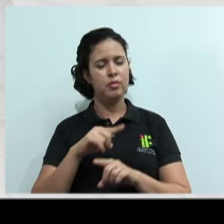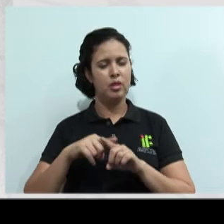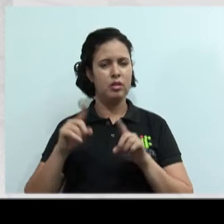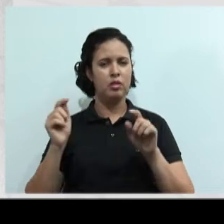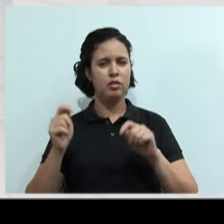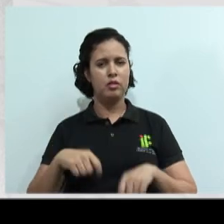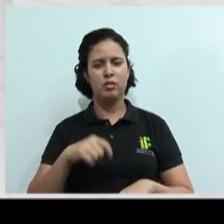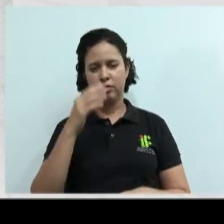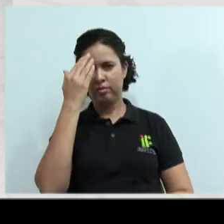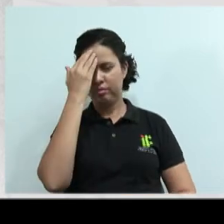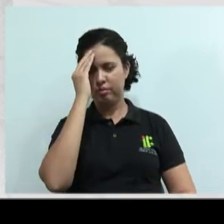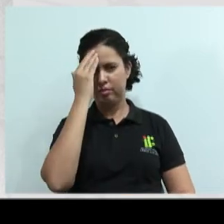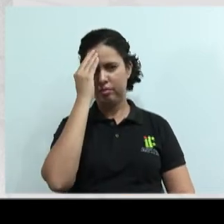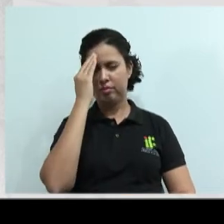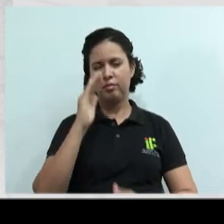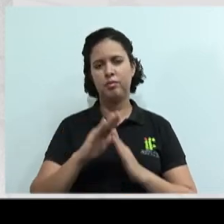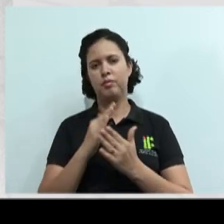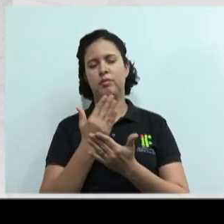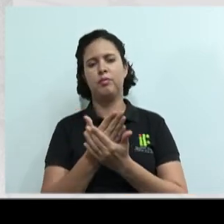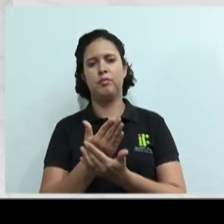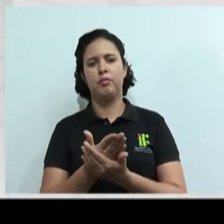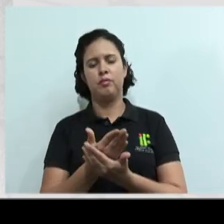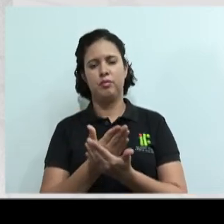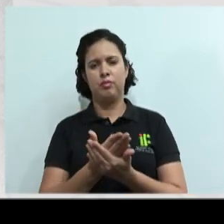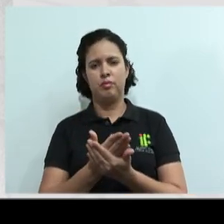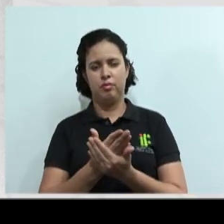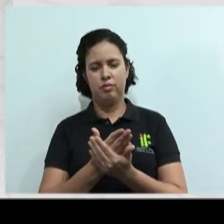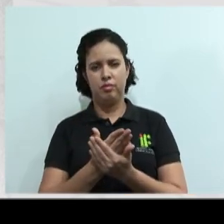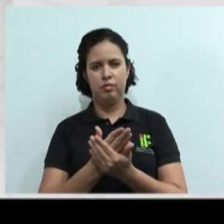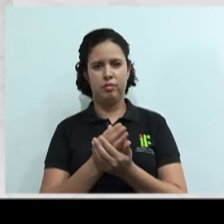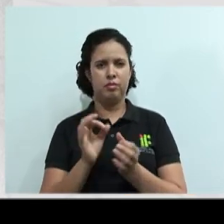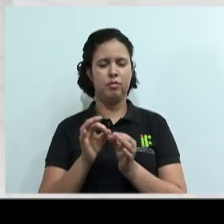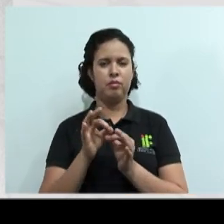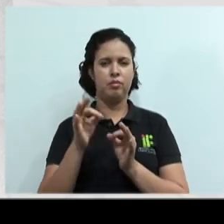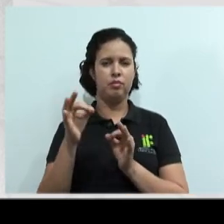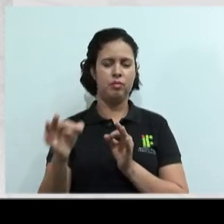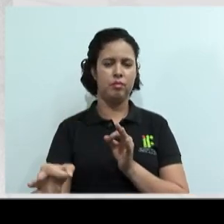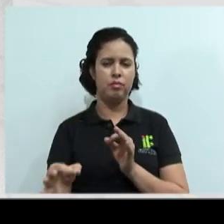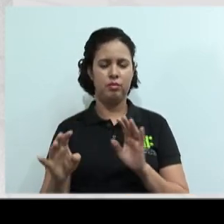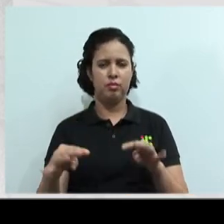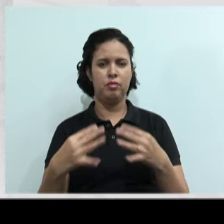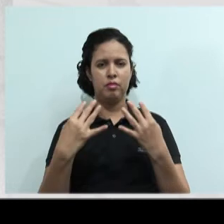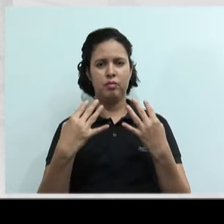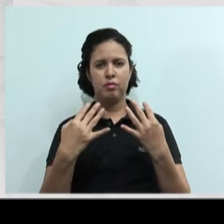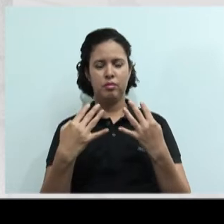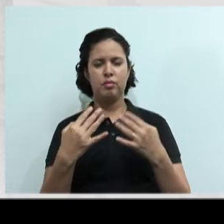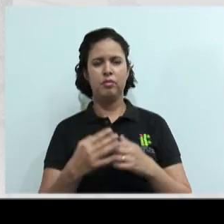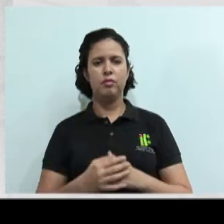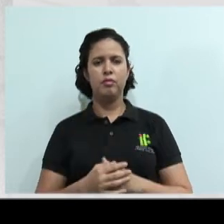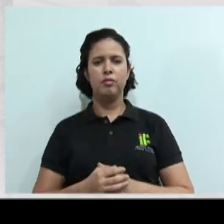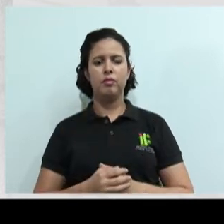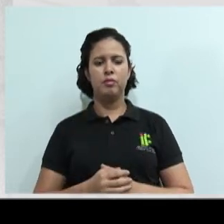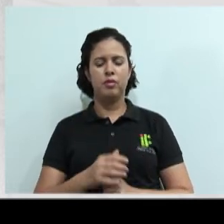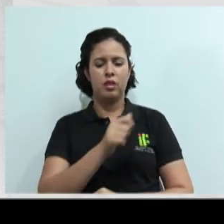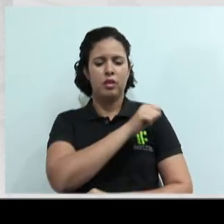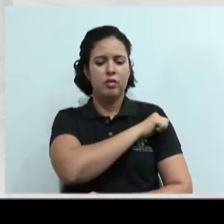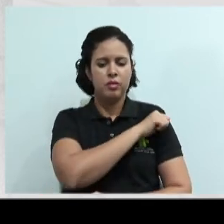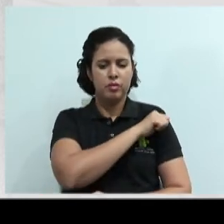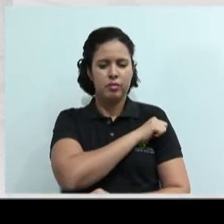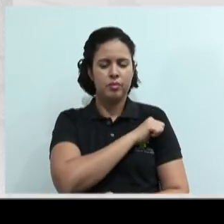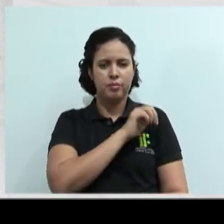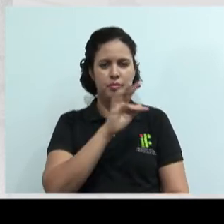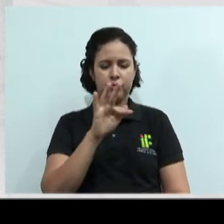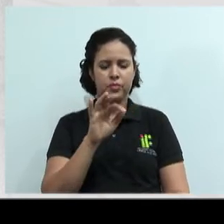Guaporé, da Escola Zanella, extensão Moacir Caramelo, também estão ligados. E, é claro, alunos da Escola